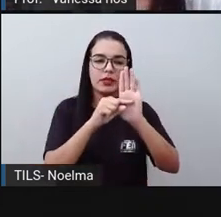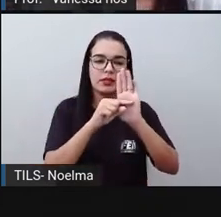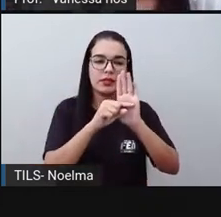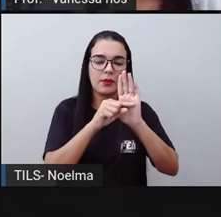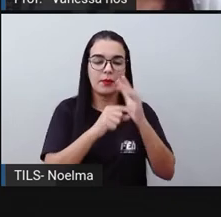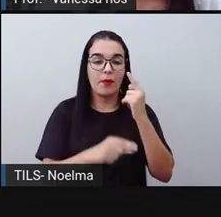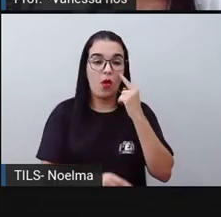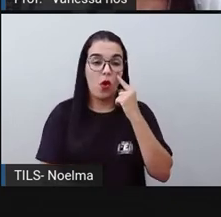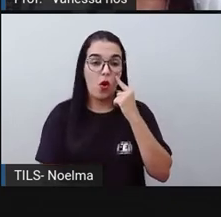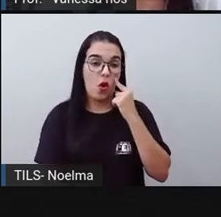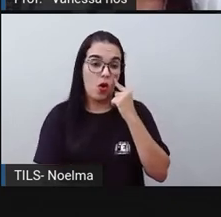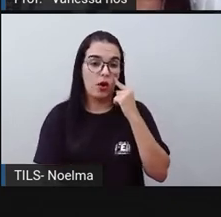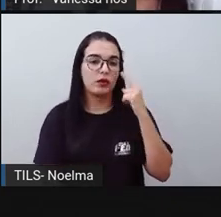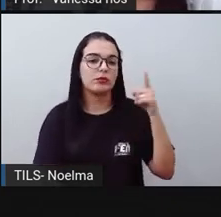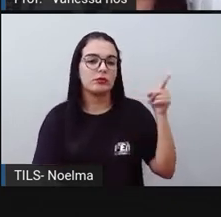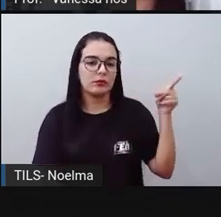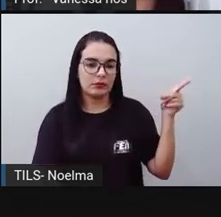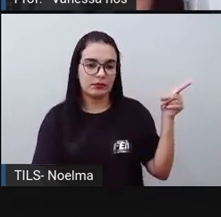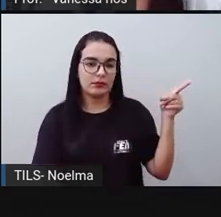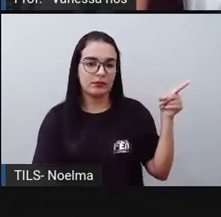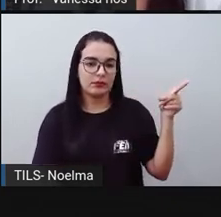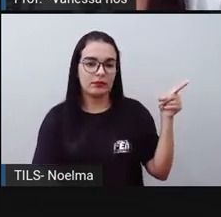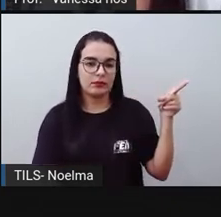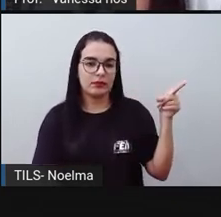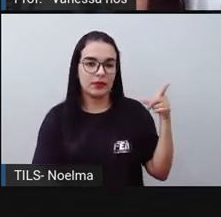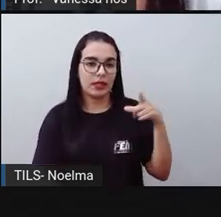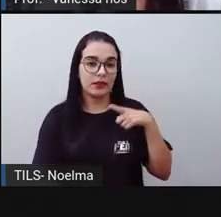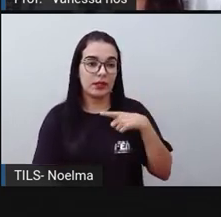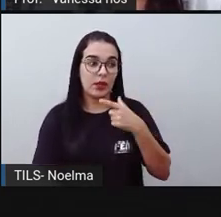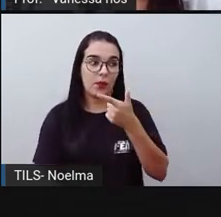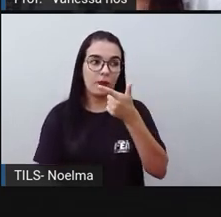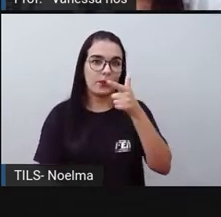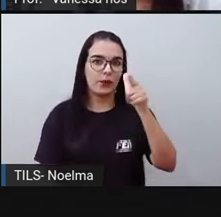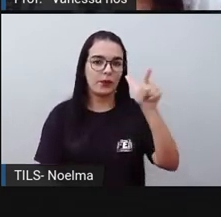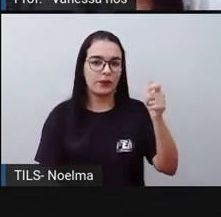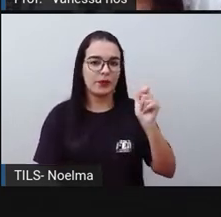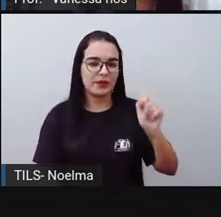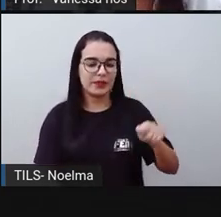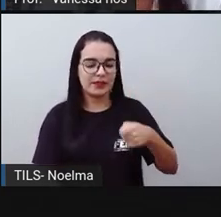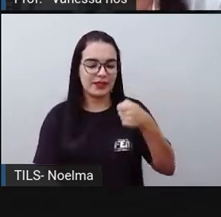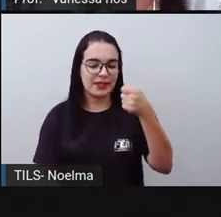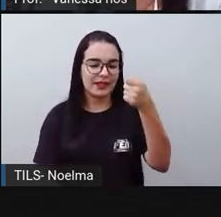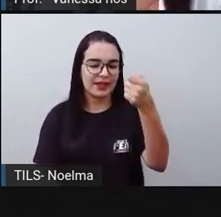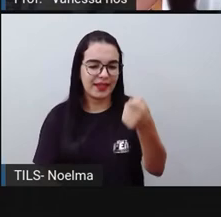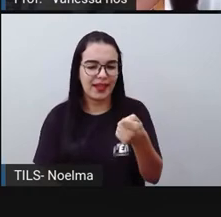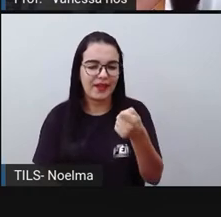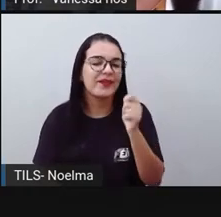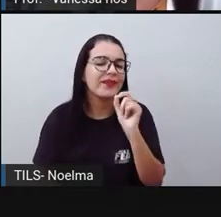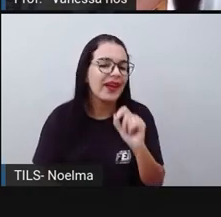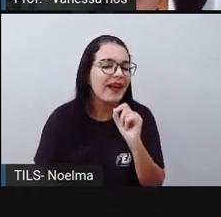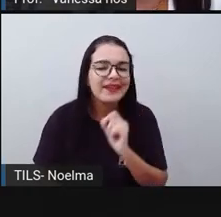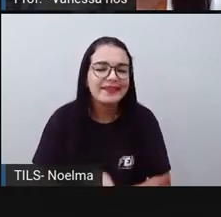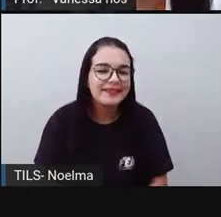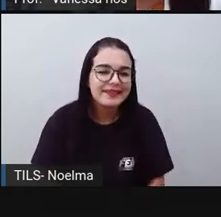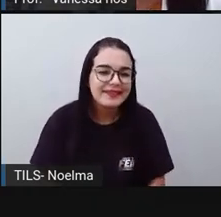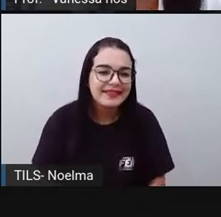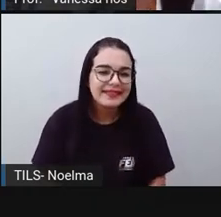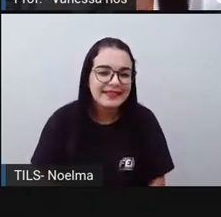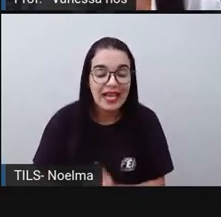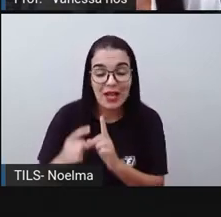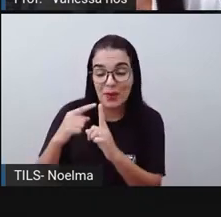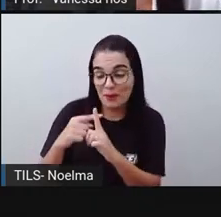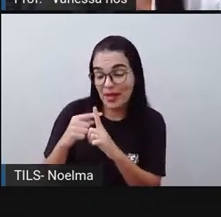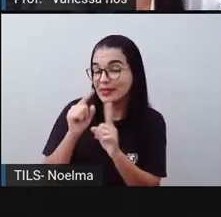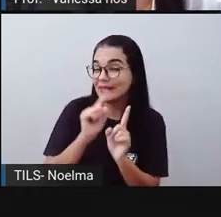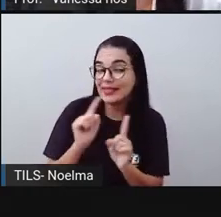a Pró está mostrando neste momento, a gente já vê um outro sinal aí se destacando, não mais o sinal de mais. Não é